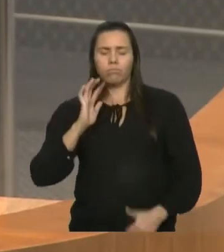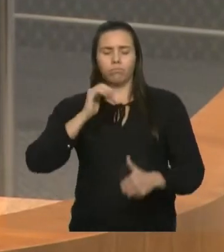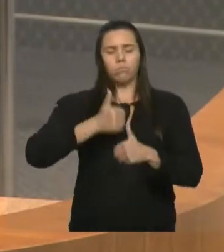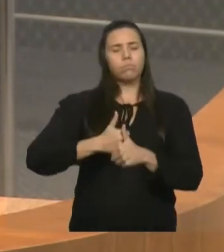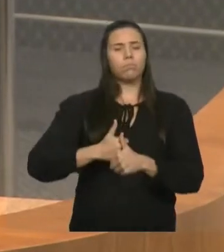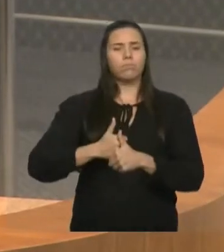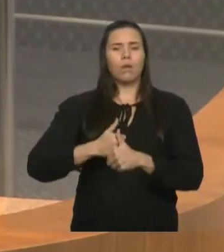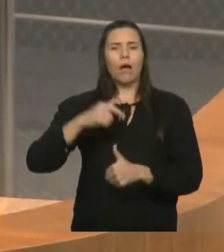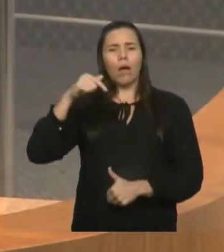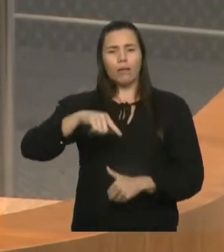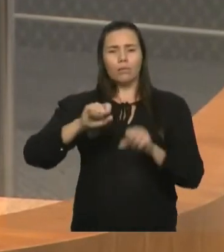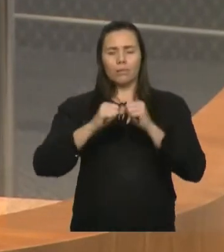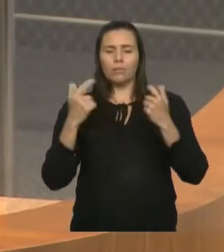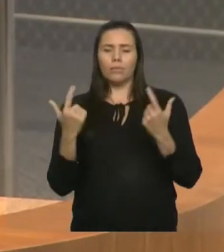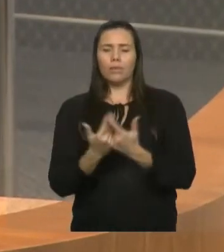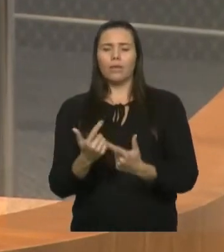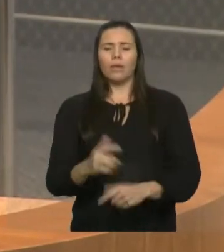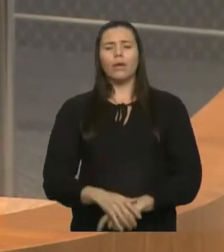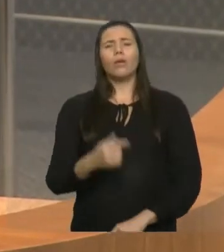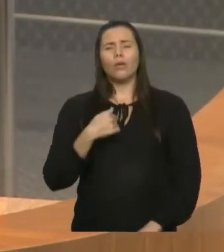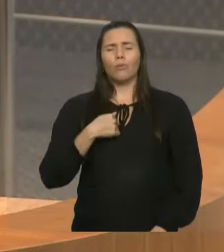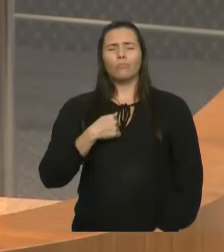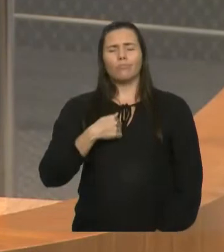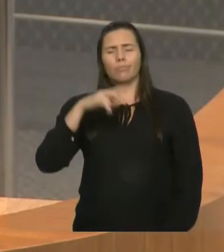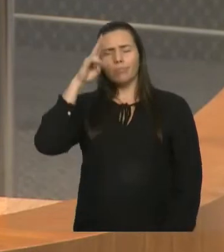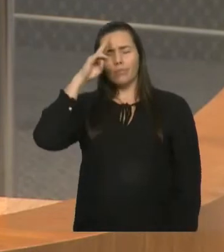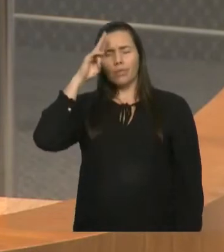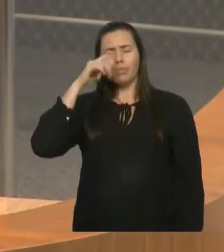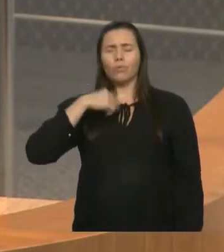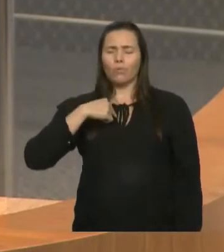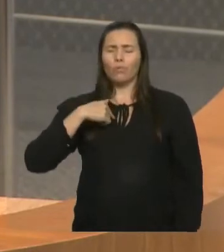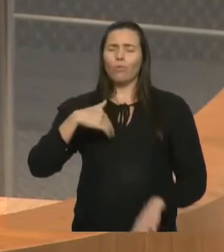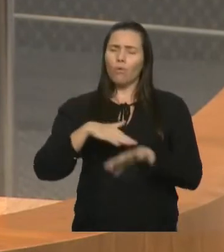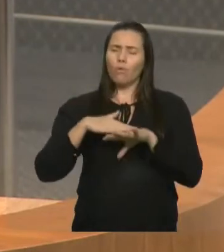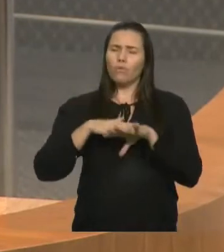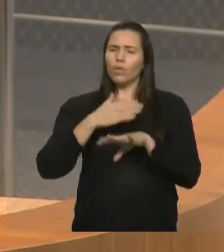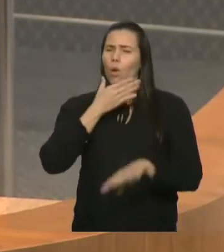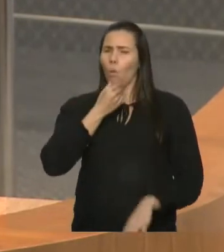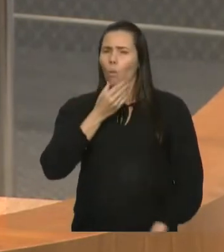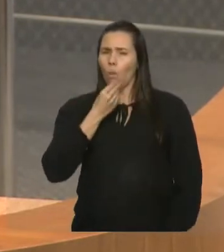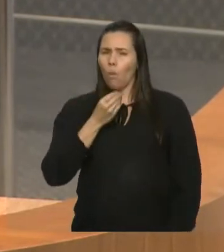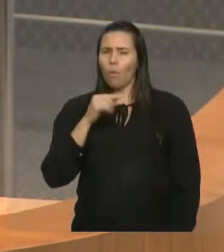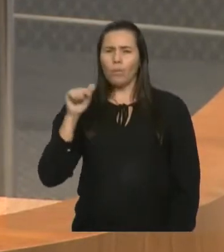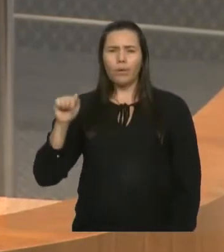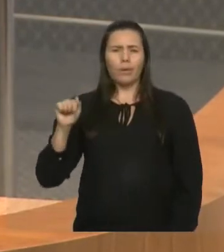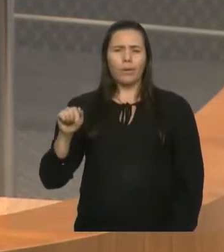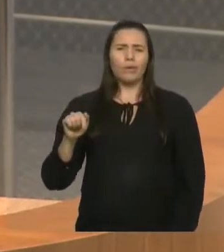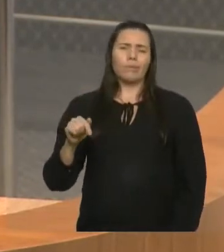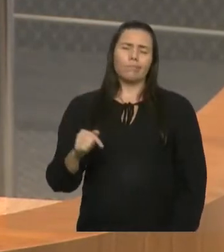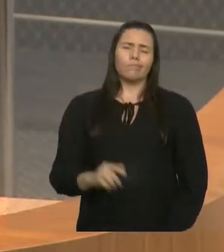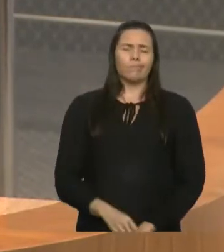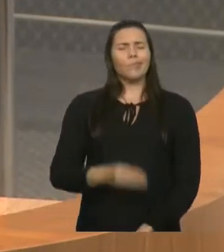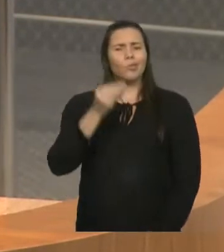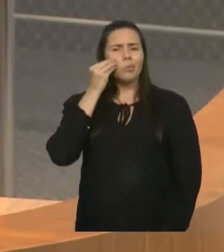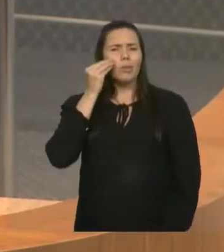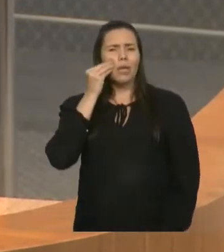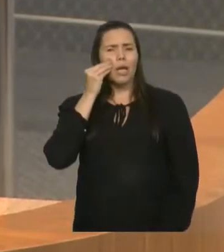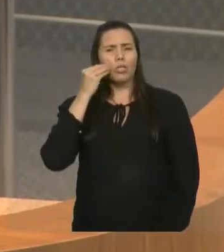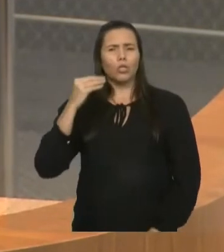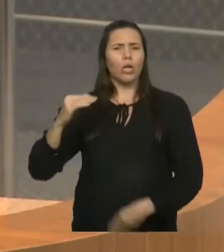décadas de conhecimentos e experiência na política. Mas o que um jovem poderia